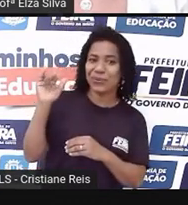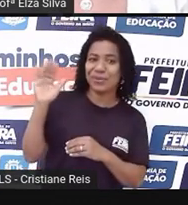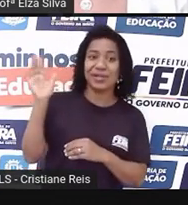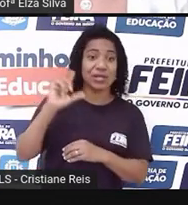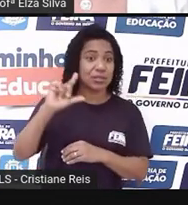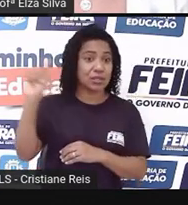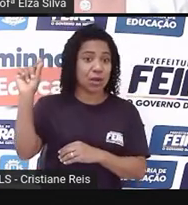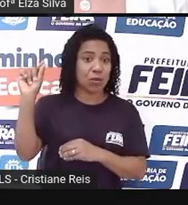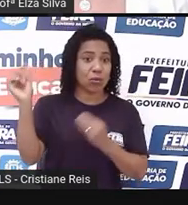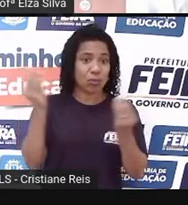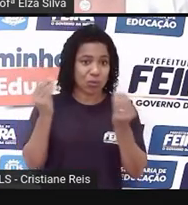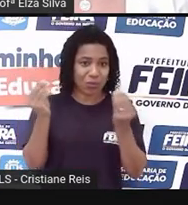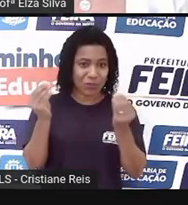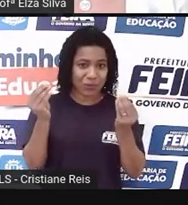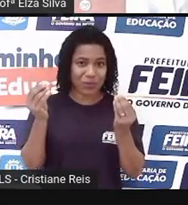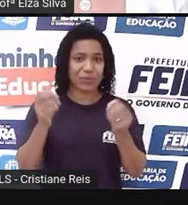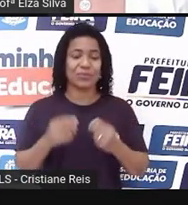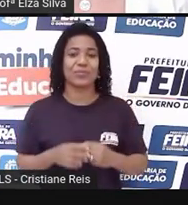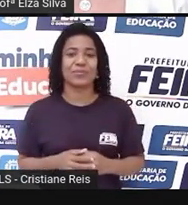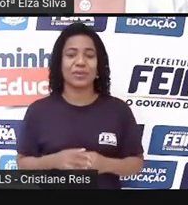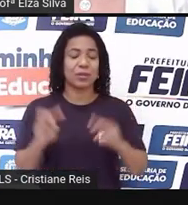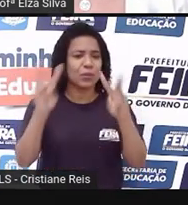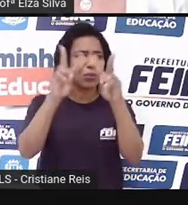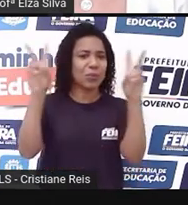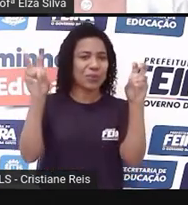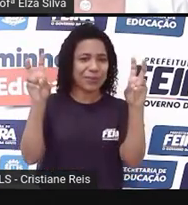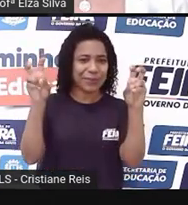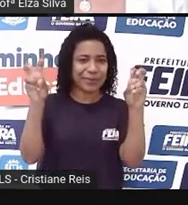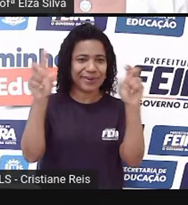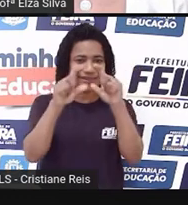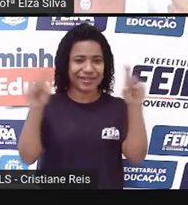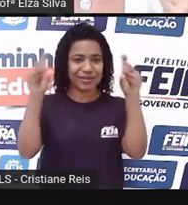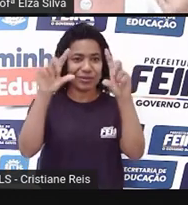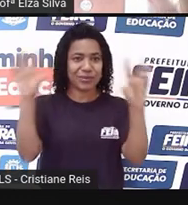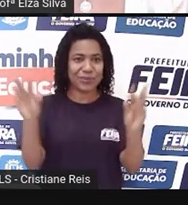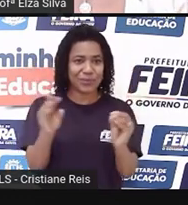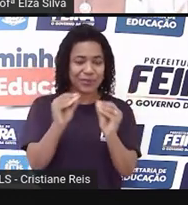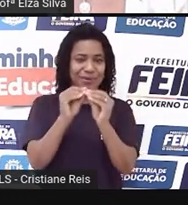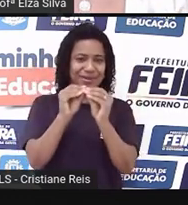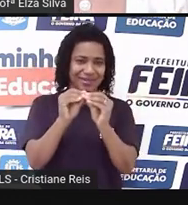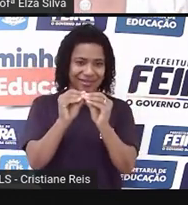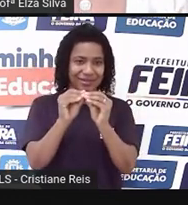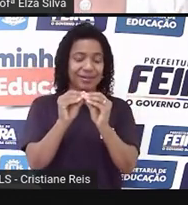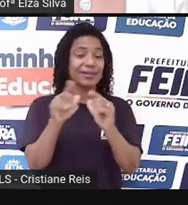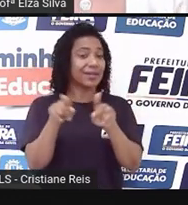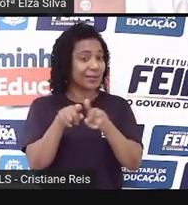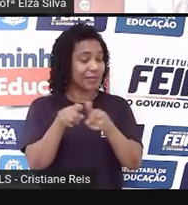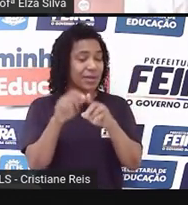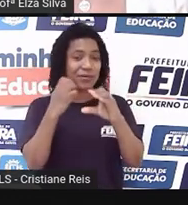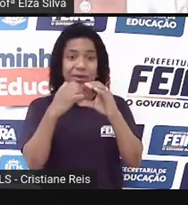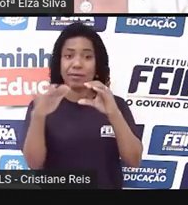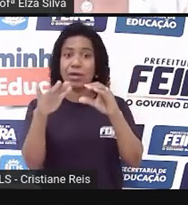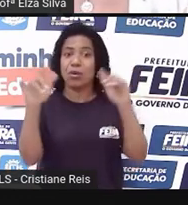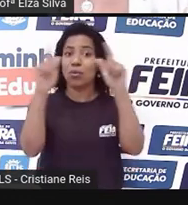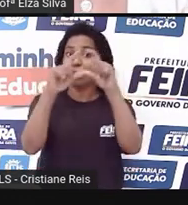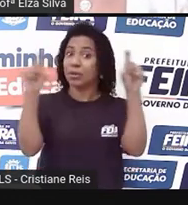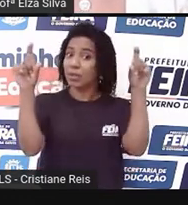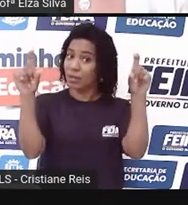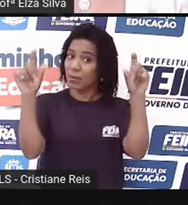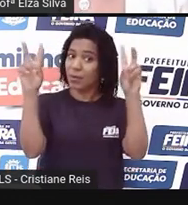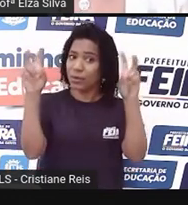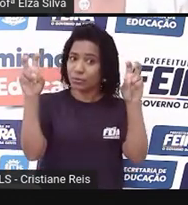Subject, o assunto, que seria de forma resumida, o tema do e-mail, mas é opcional.